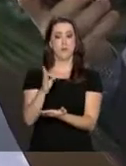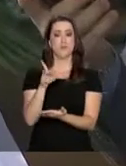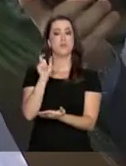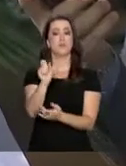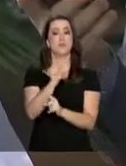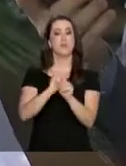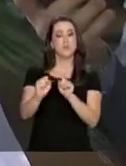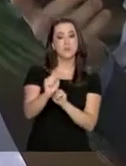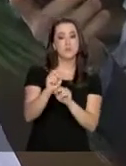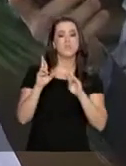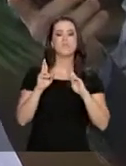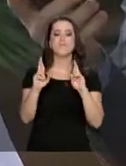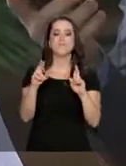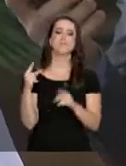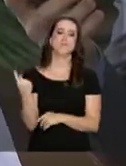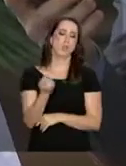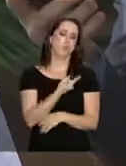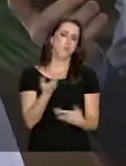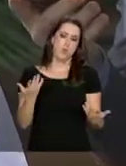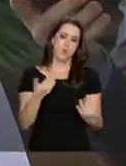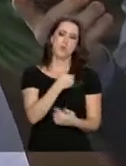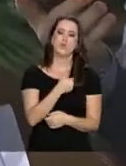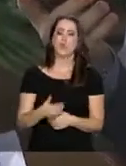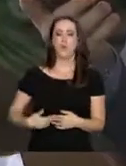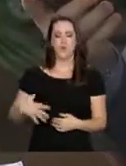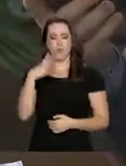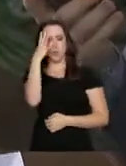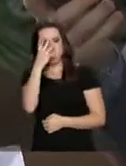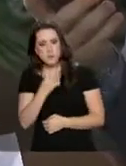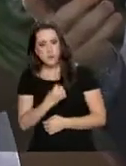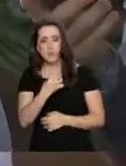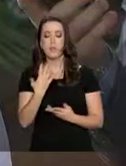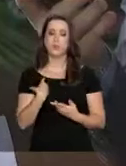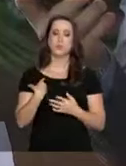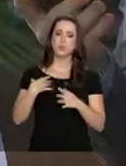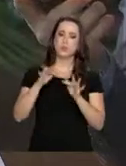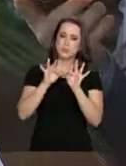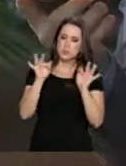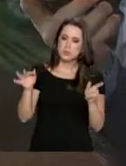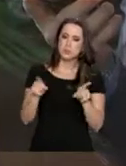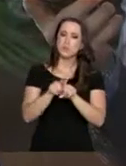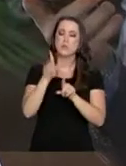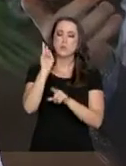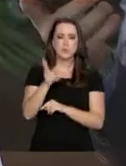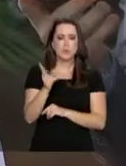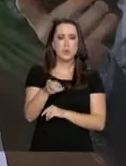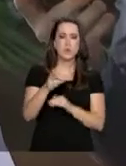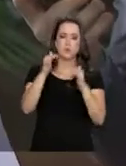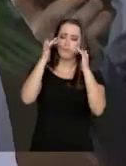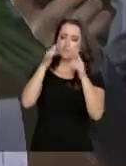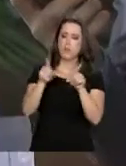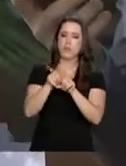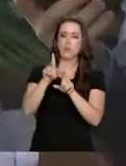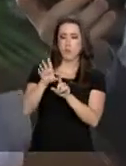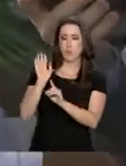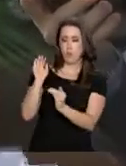brasileira espera da gente. Um governo sério, honesto, voltado para as pessoas,